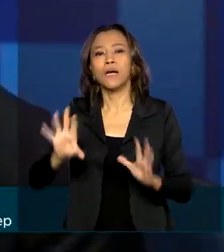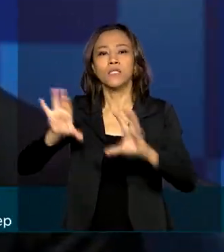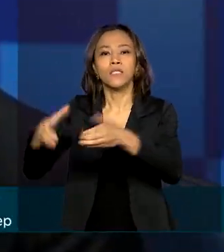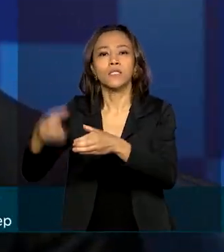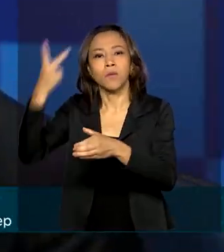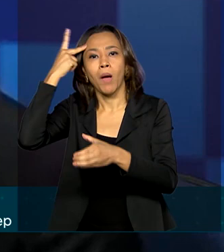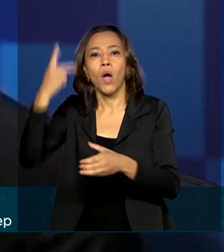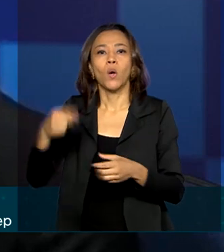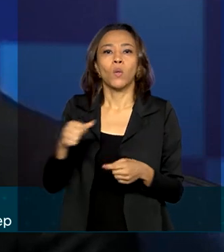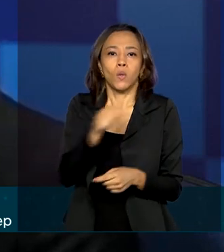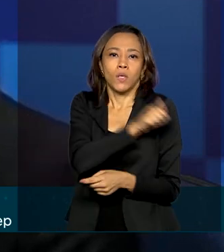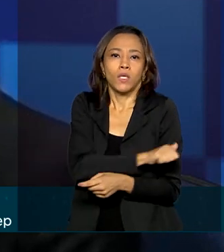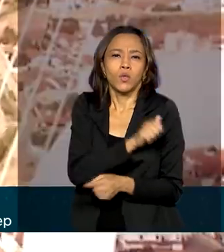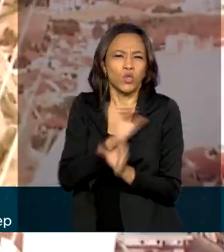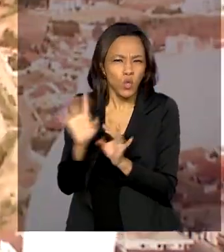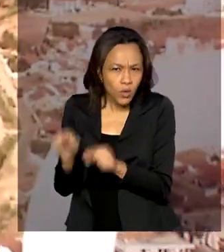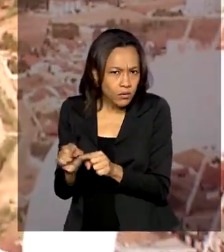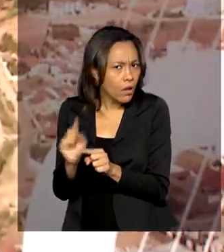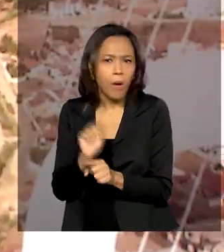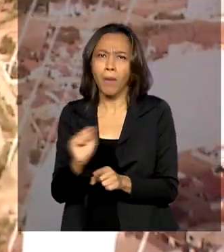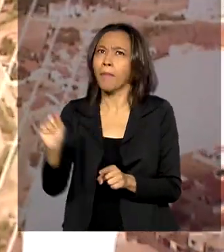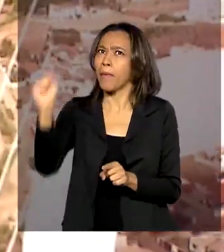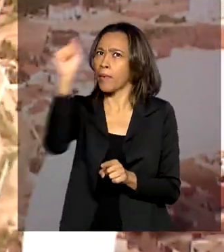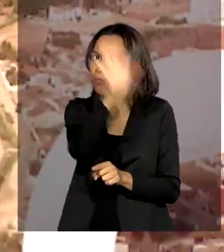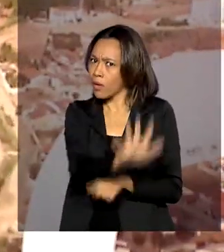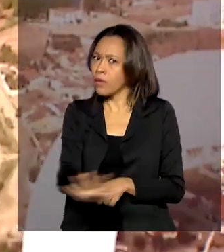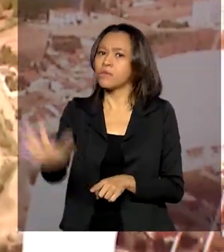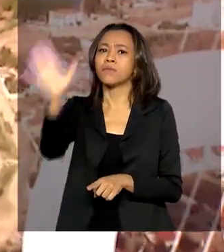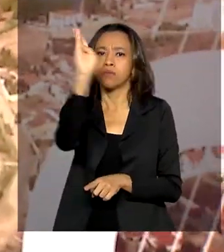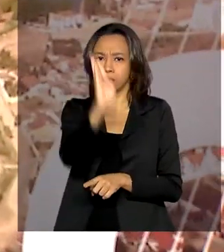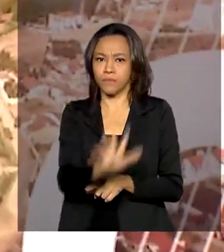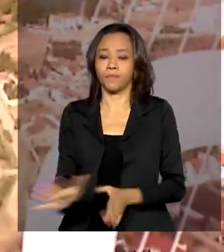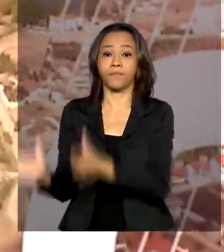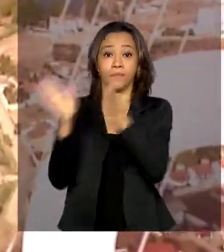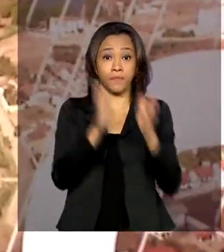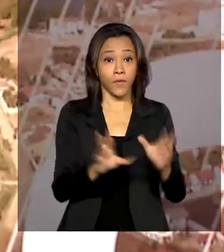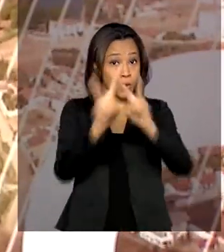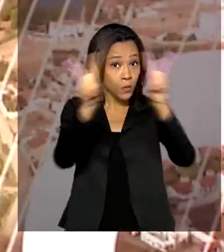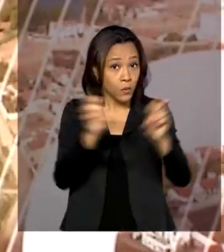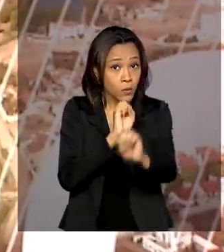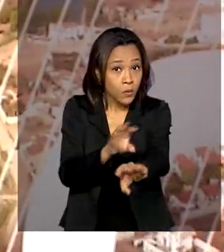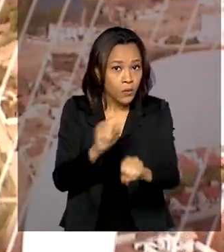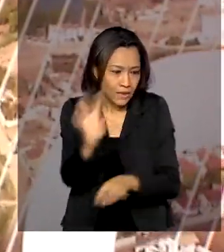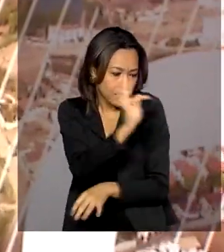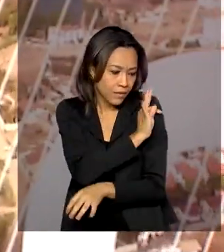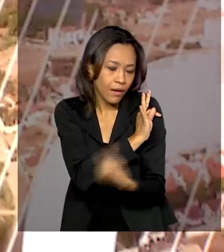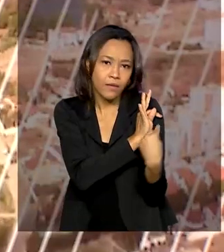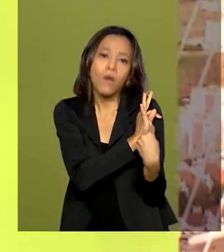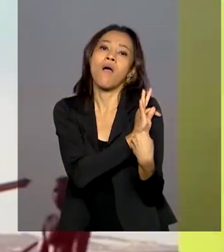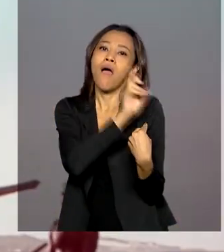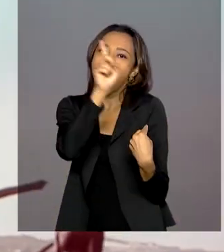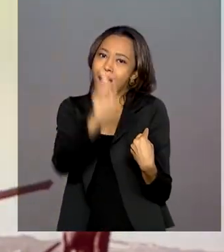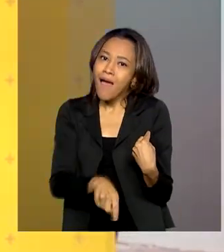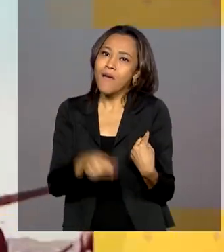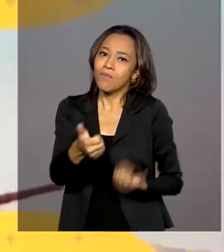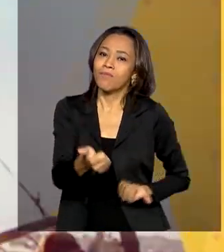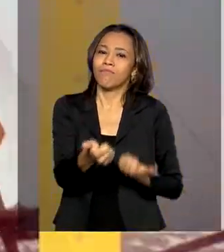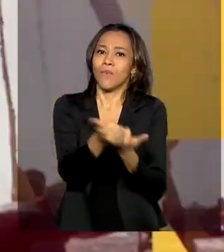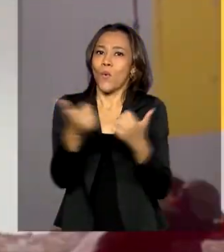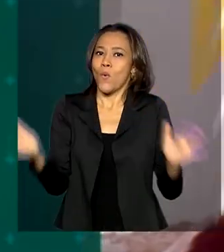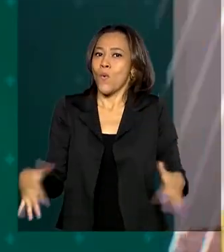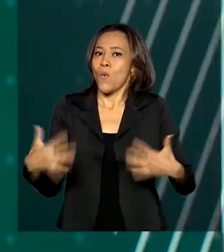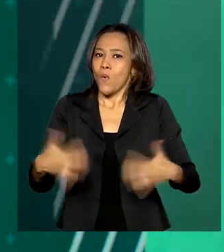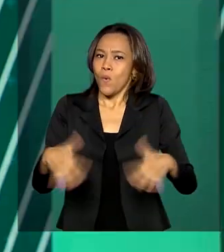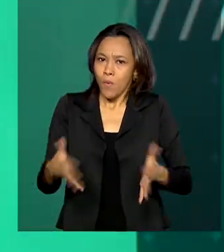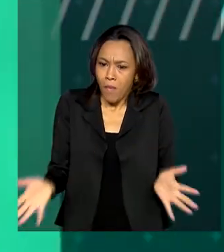temos instituições por todo o país. Ainda sobre a educação, o ensino técnico é a aposta do governo para preparar os